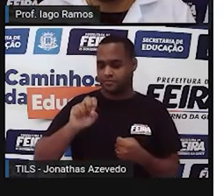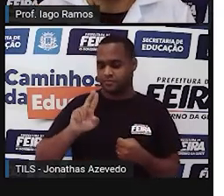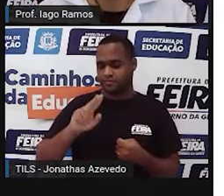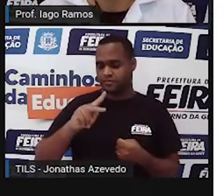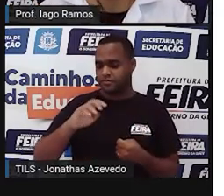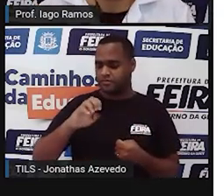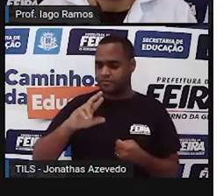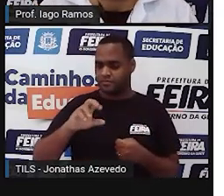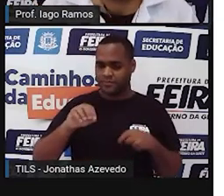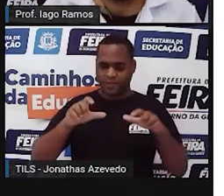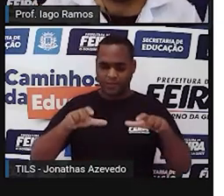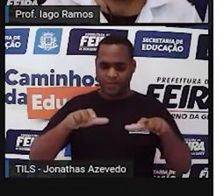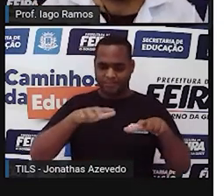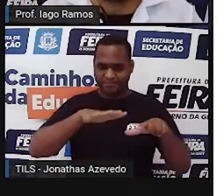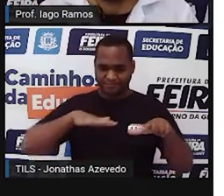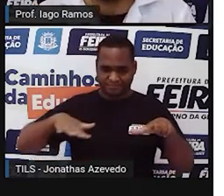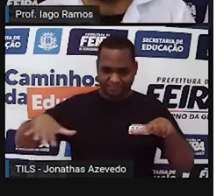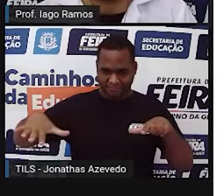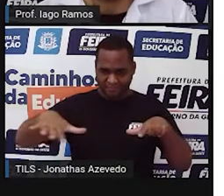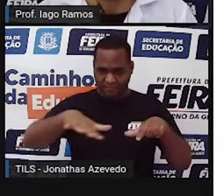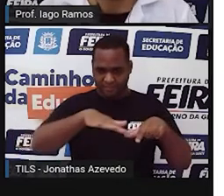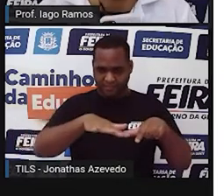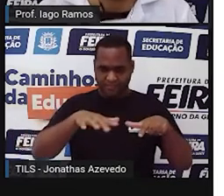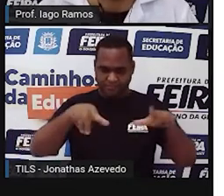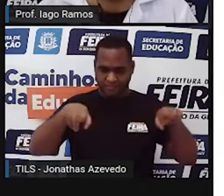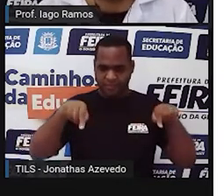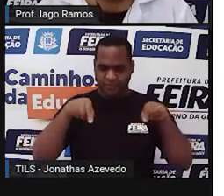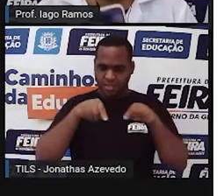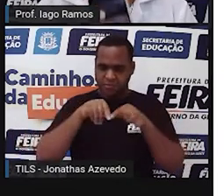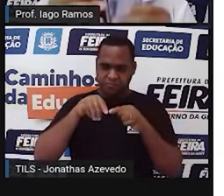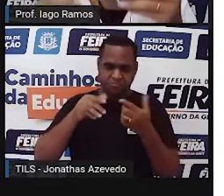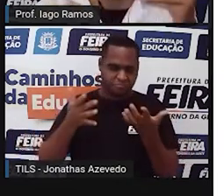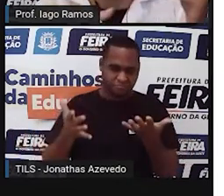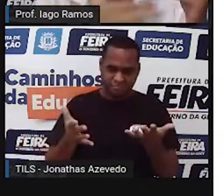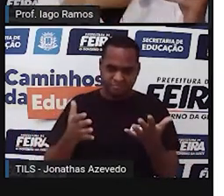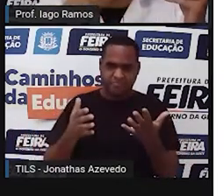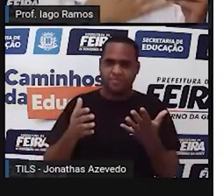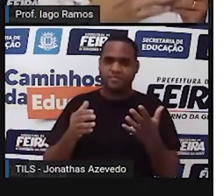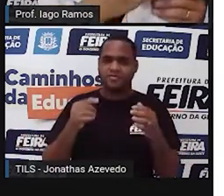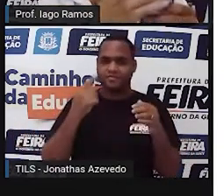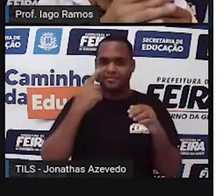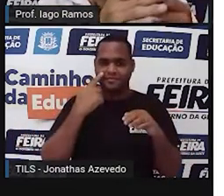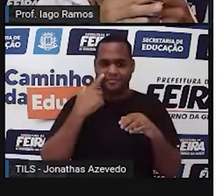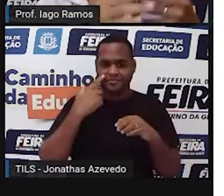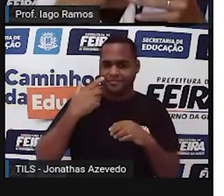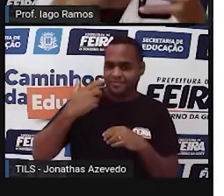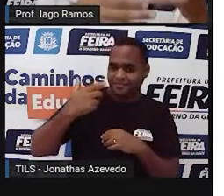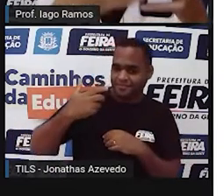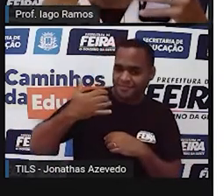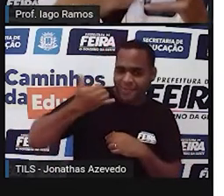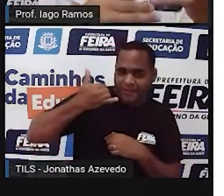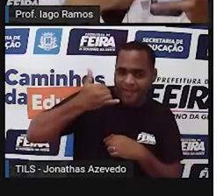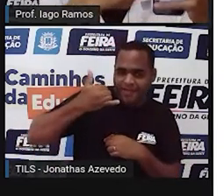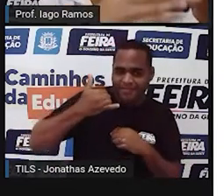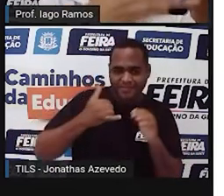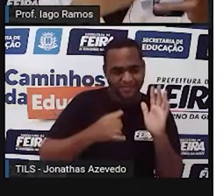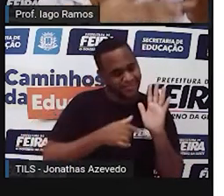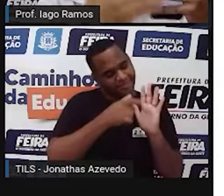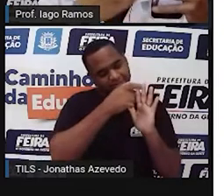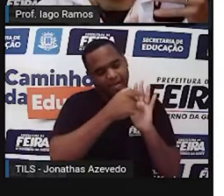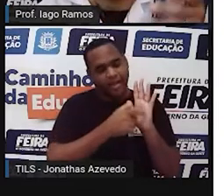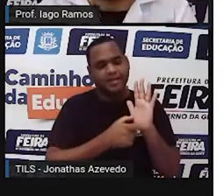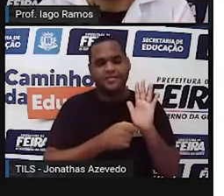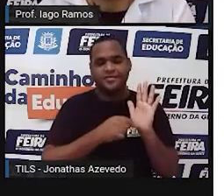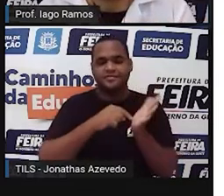Superfície, né? Se você pegar, por exemplo, aqui, ó, a tela, né? Do seu celular e